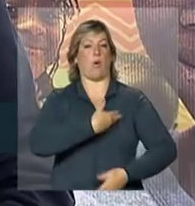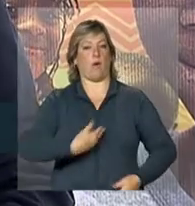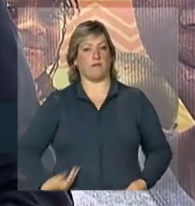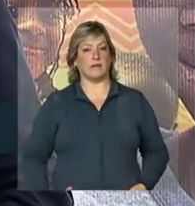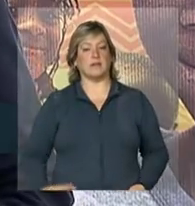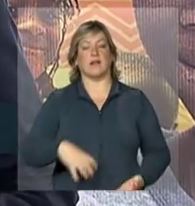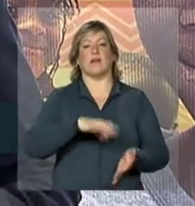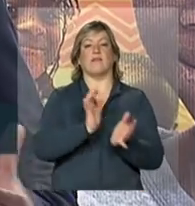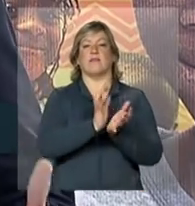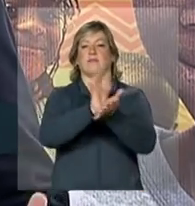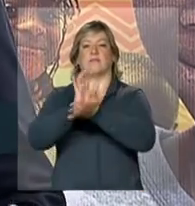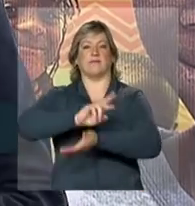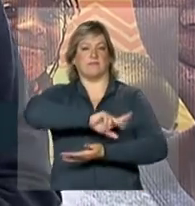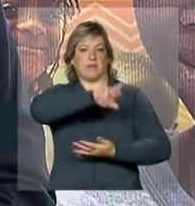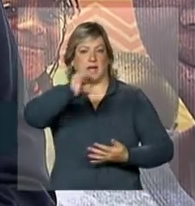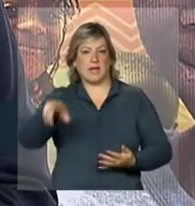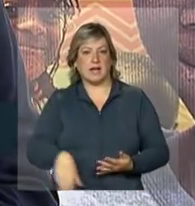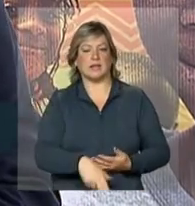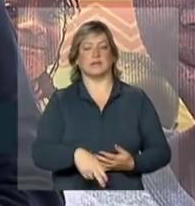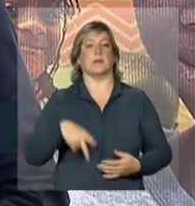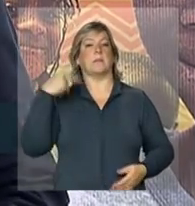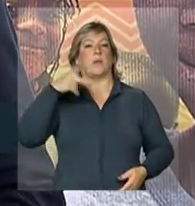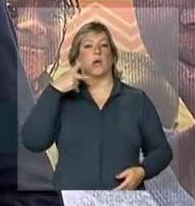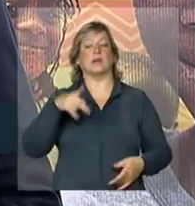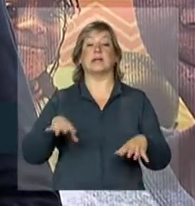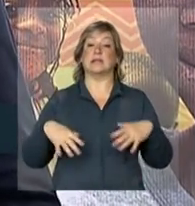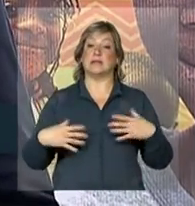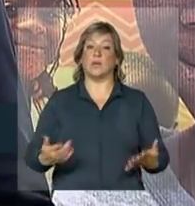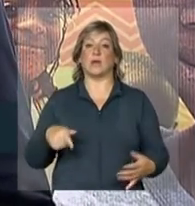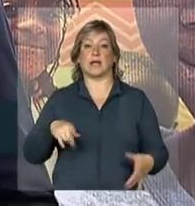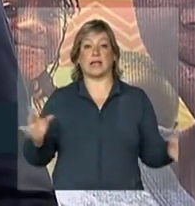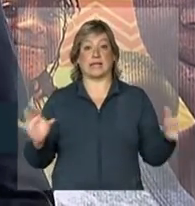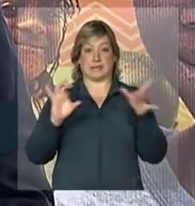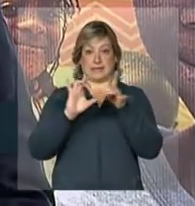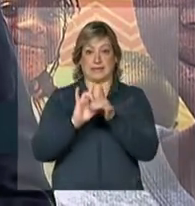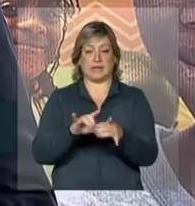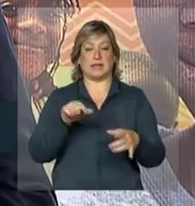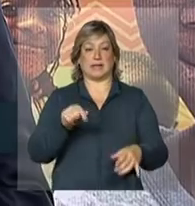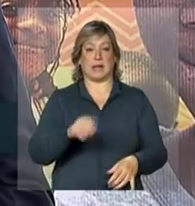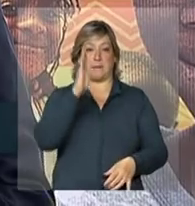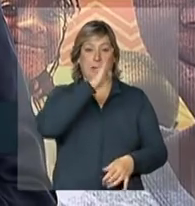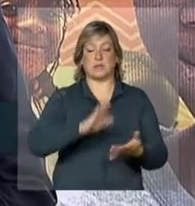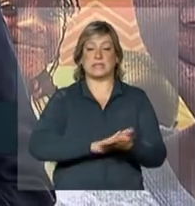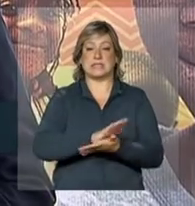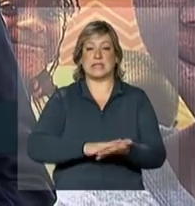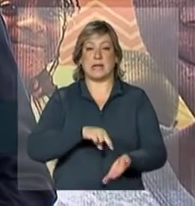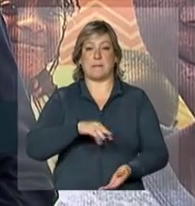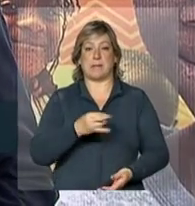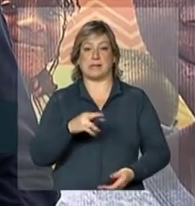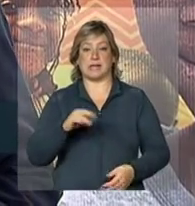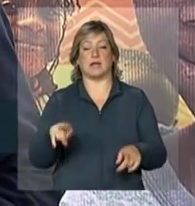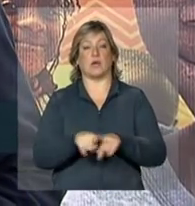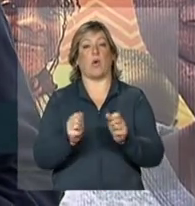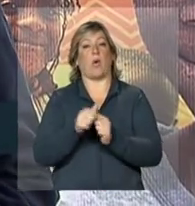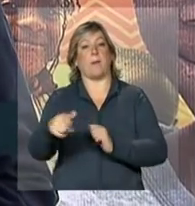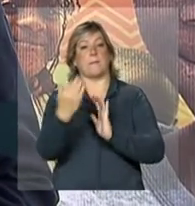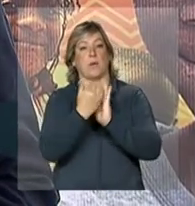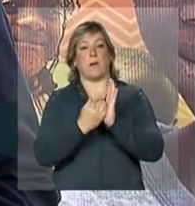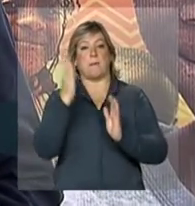de várias áreas, de vários setores, de várias políticas. Então, a integração do Brasil Sem Miséria com o Brasil Quilombola